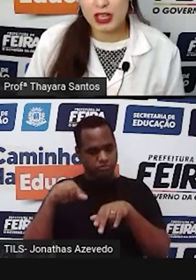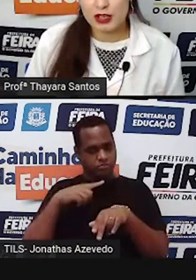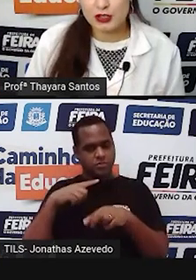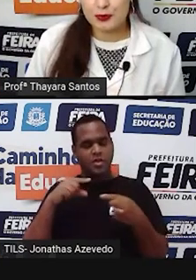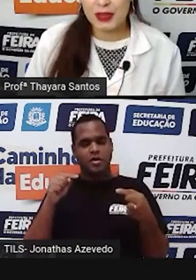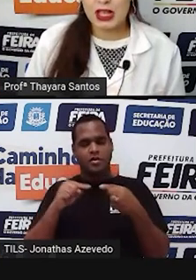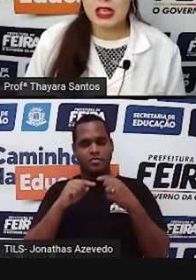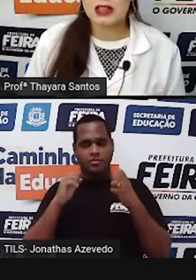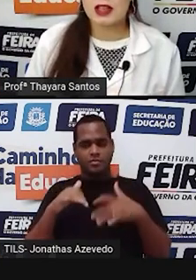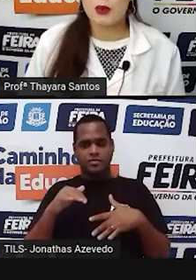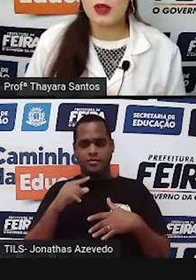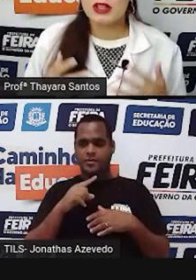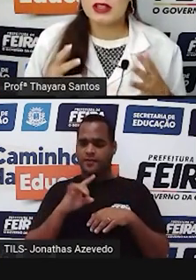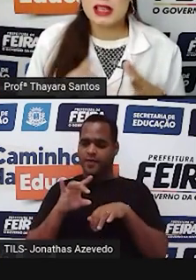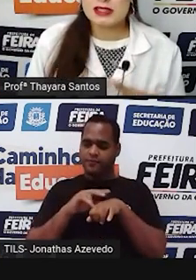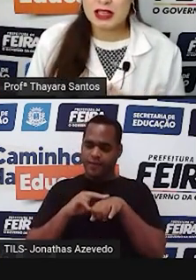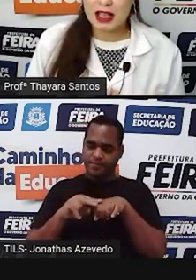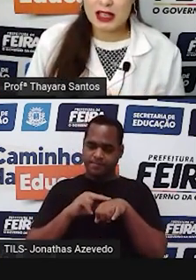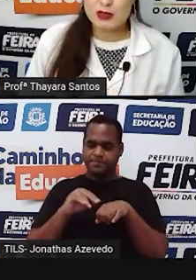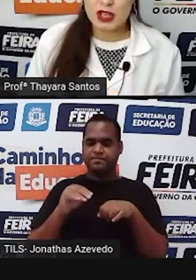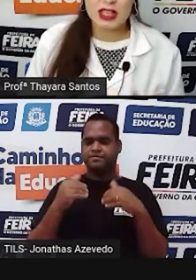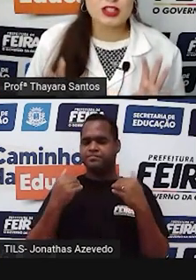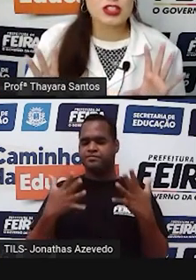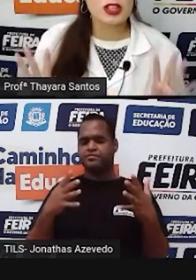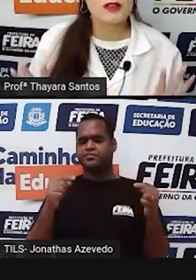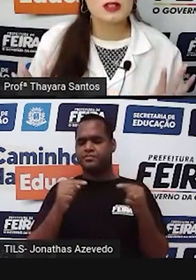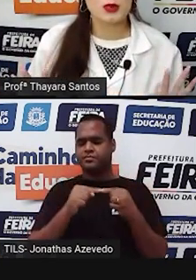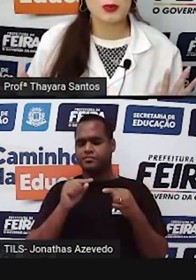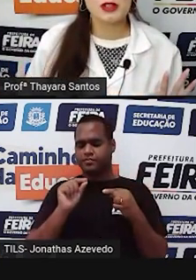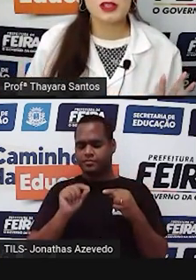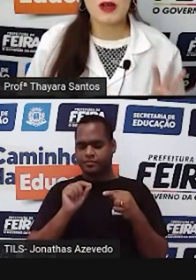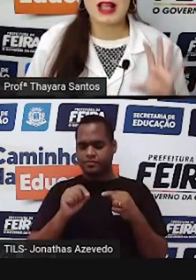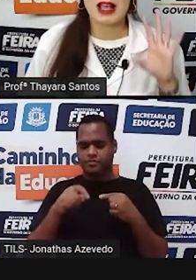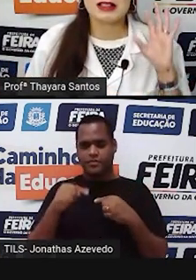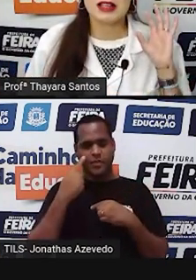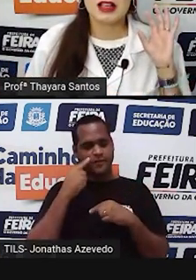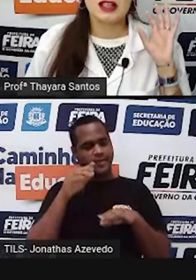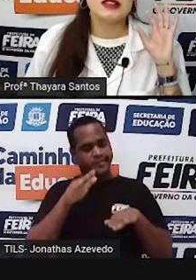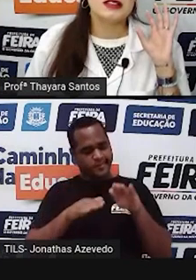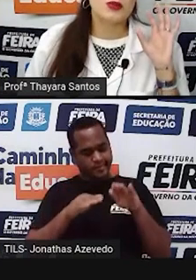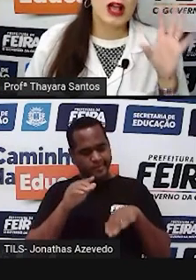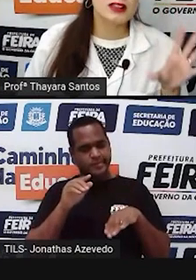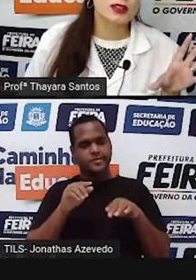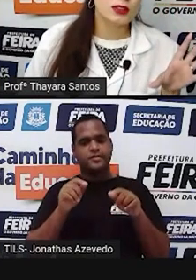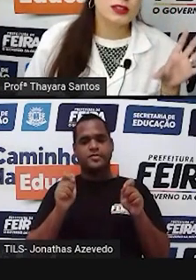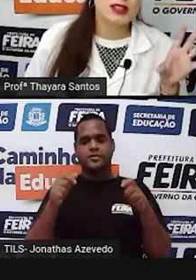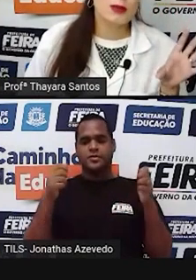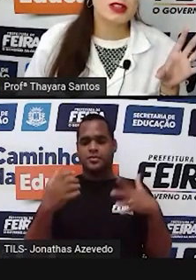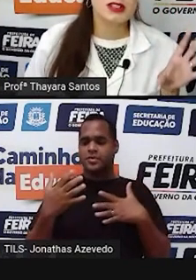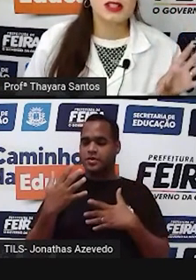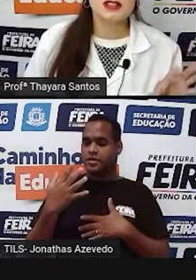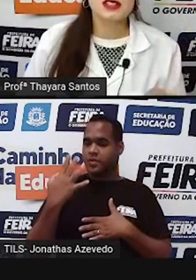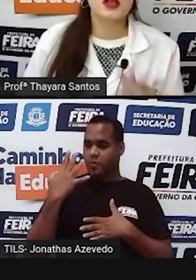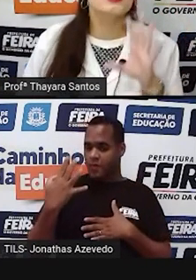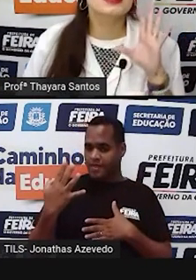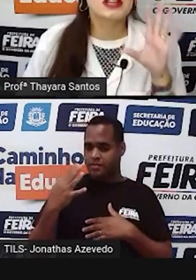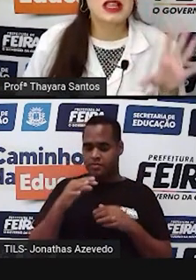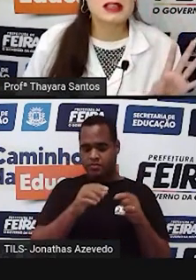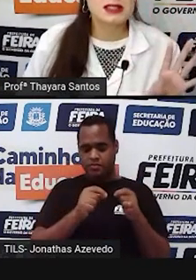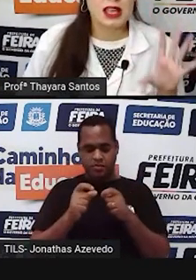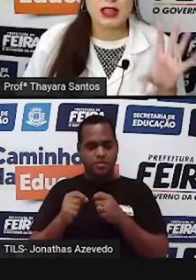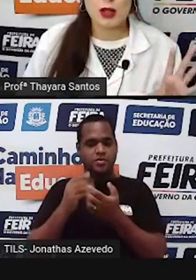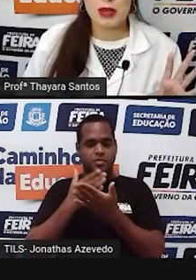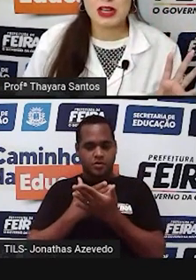semente verde. Então, nesse caso aí, a gente teve essa proporção. A cada quatro sementes que nasciam,